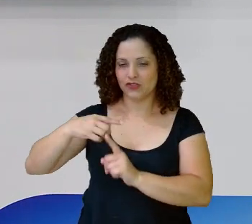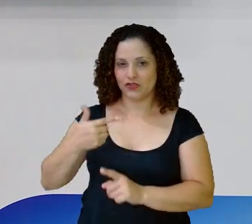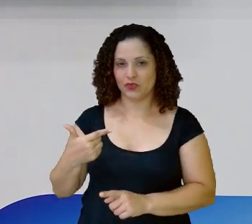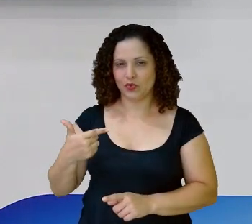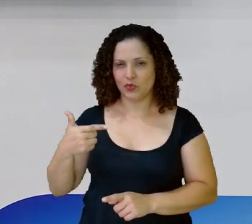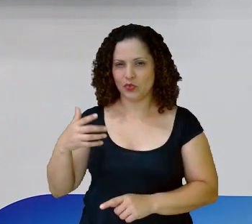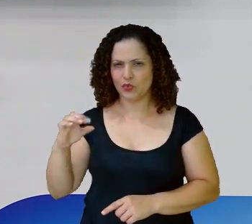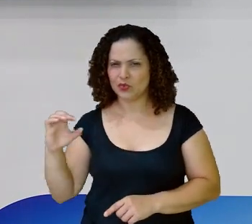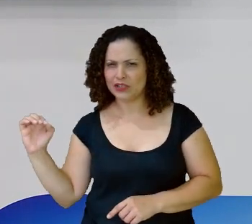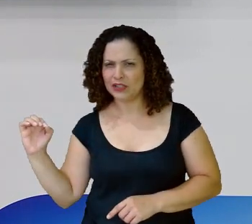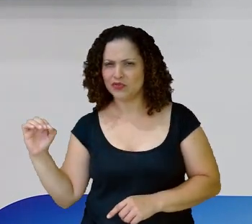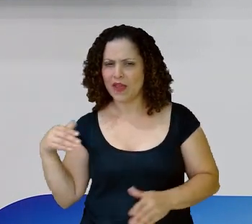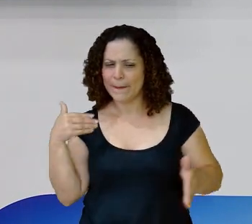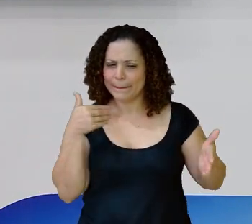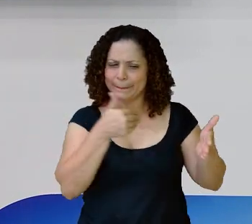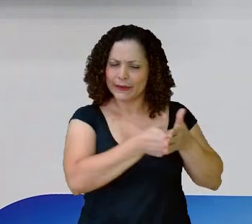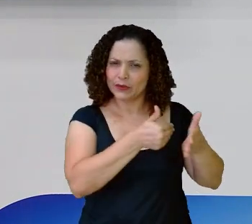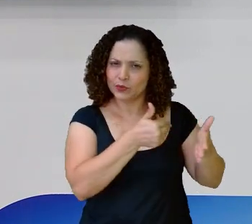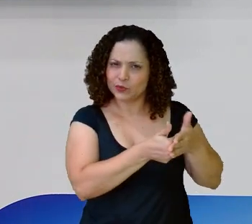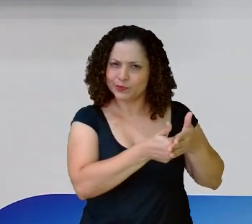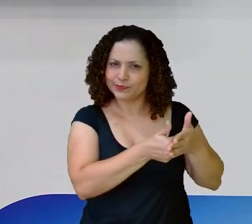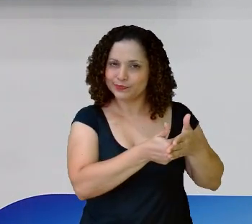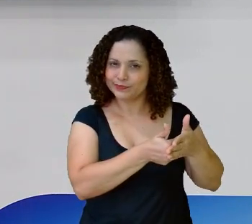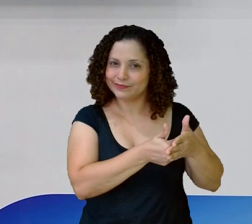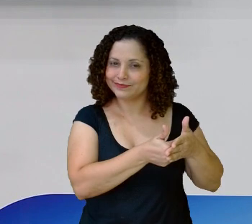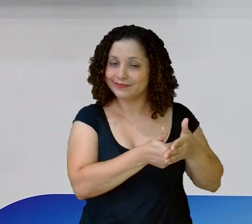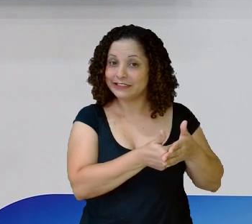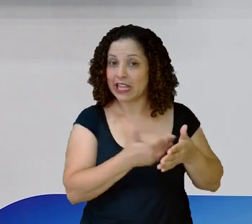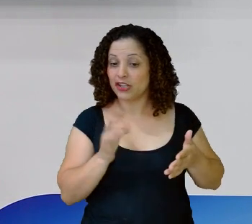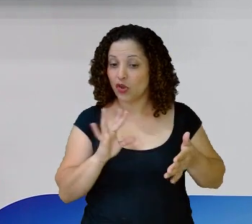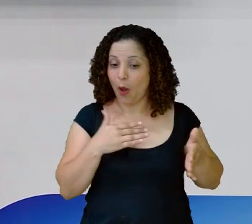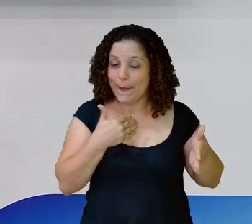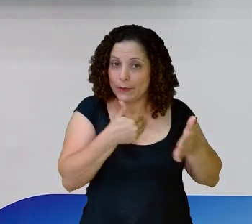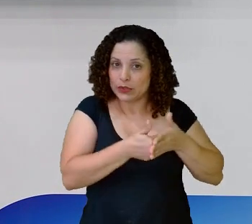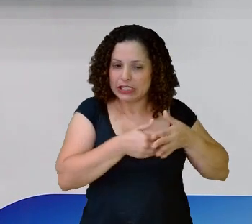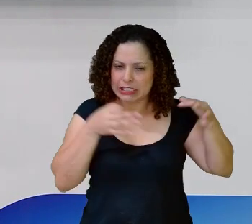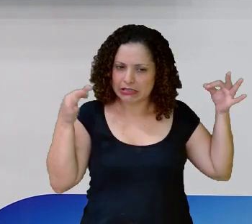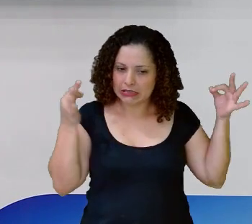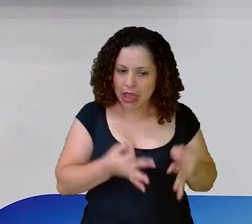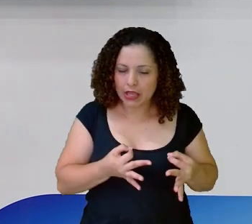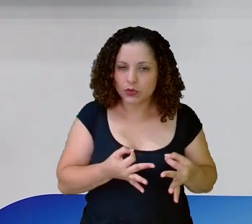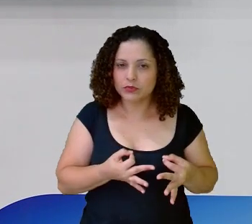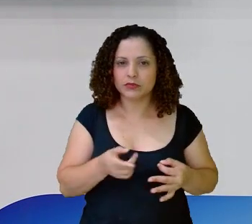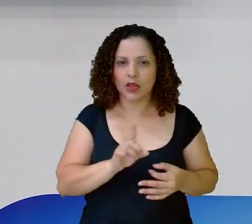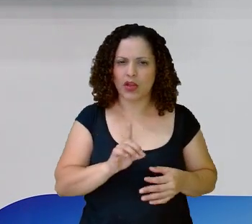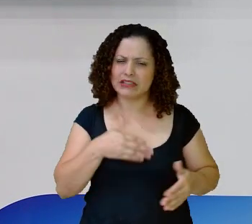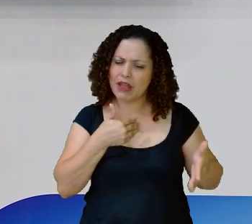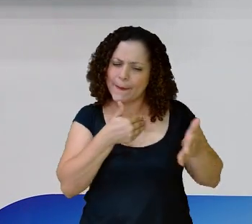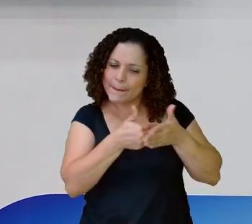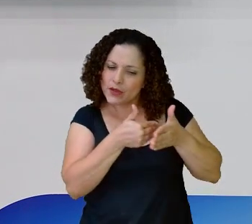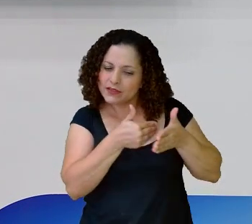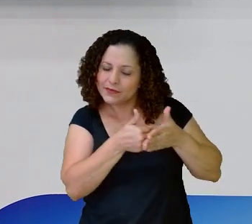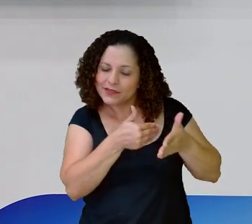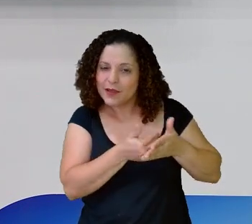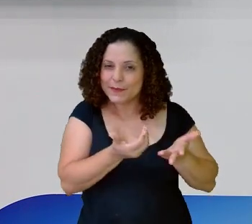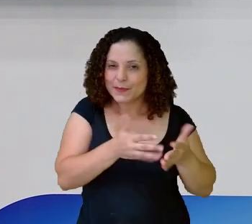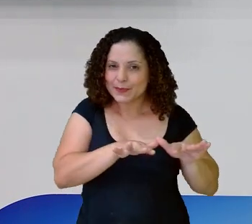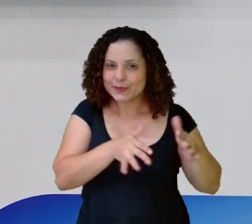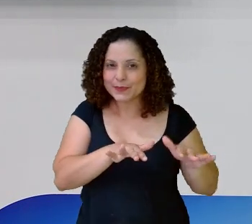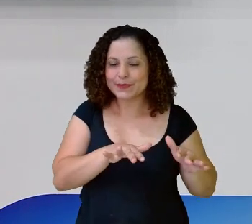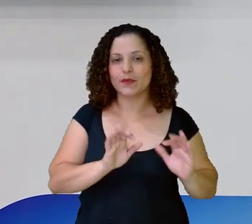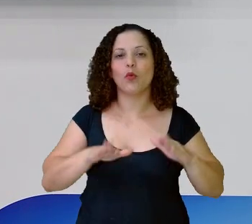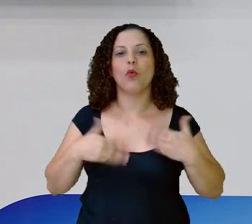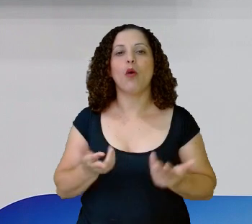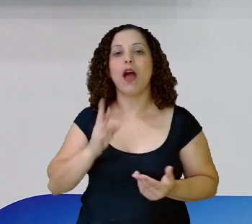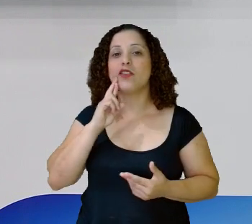aproxima Mais de 520 É aproximação Tá? Não é um número Batido E aí? Qual é a resposta Que